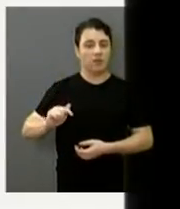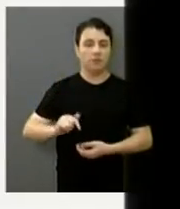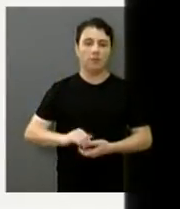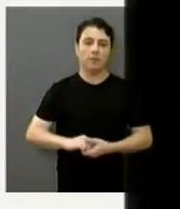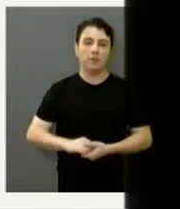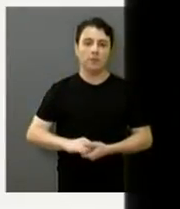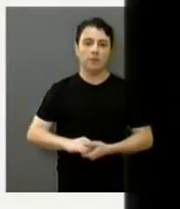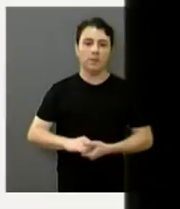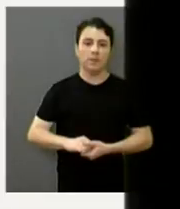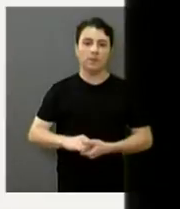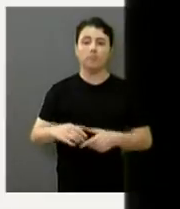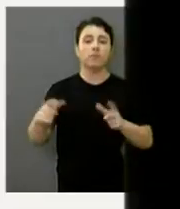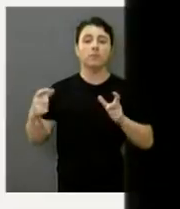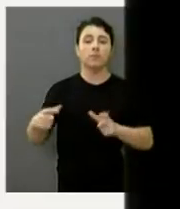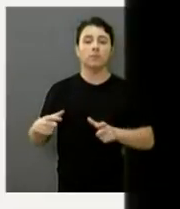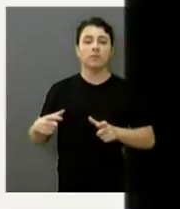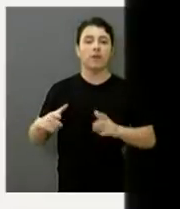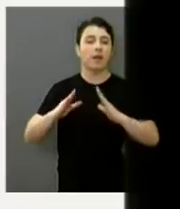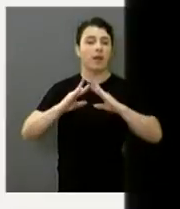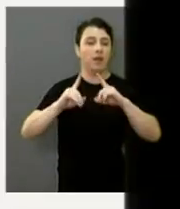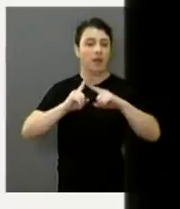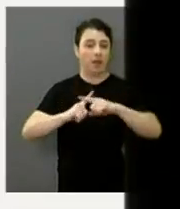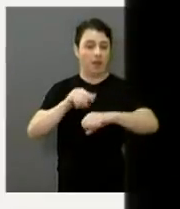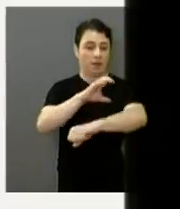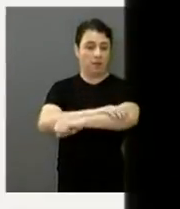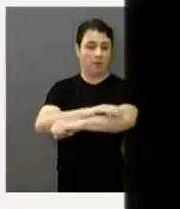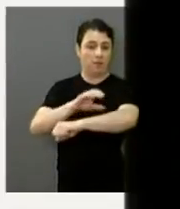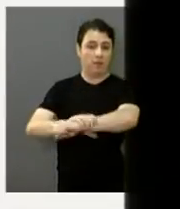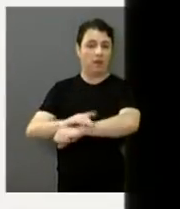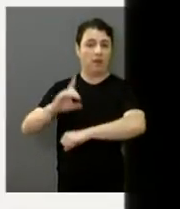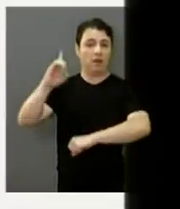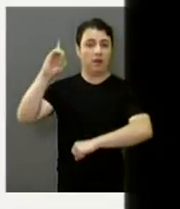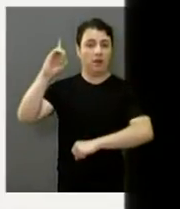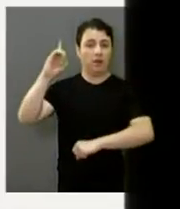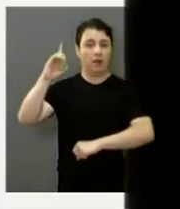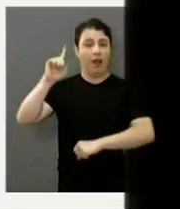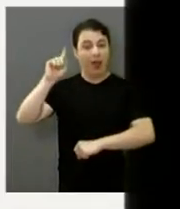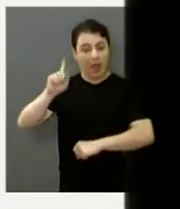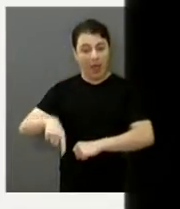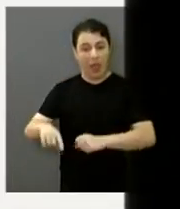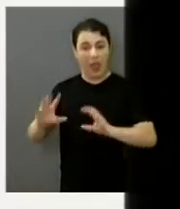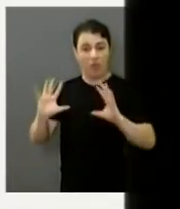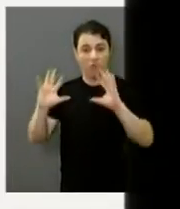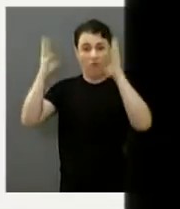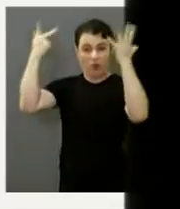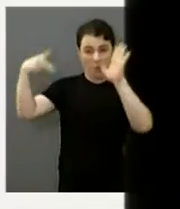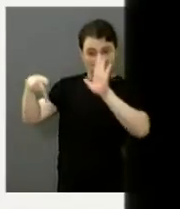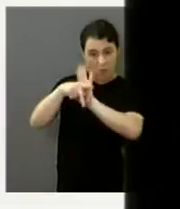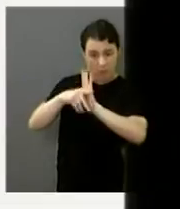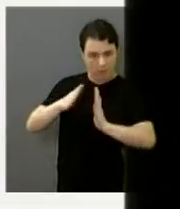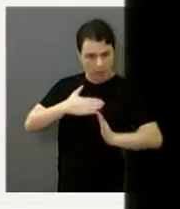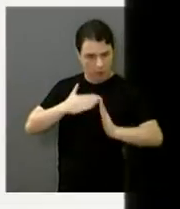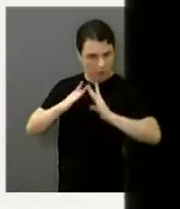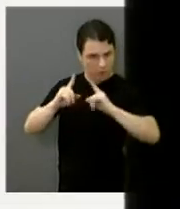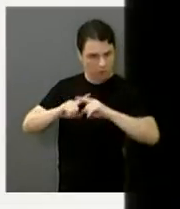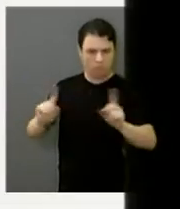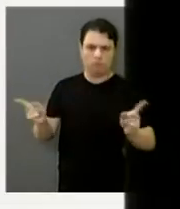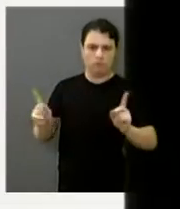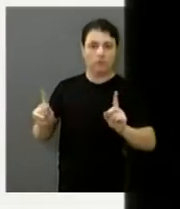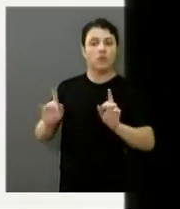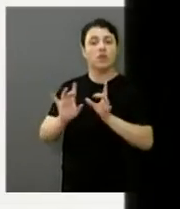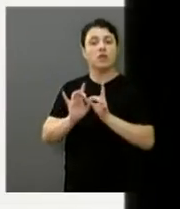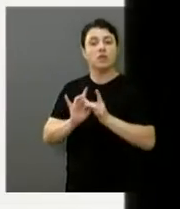vai ser na Igreja Evangelica Assembleia de Deus. Esse evento não é nosso, não é da igreja. Nós cedemos o espaço